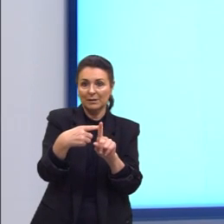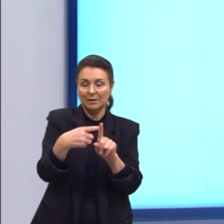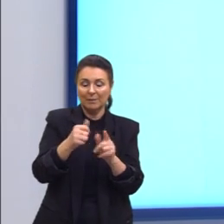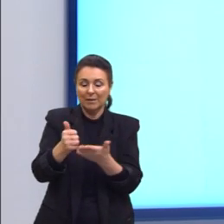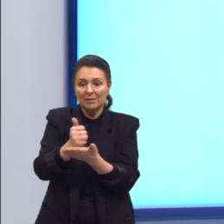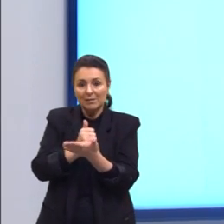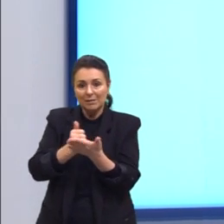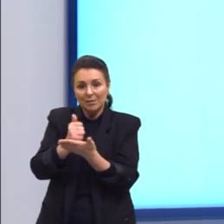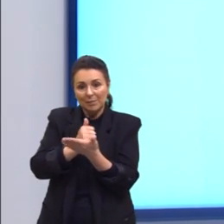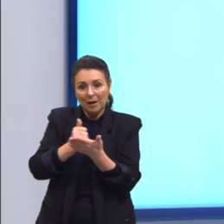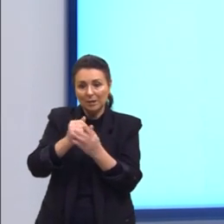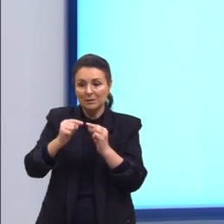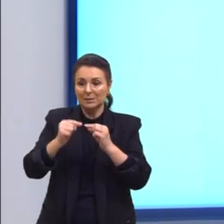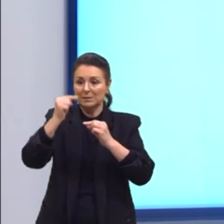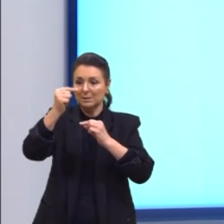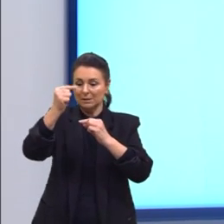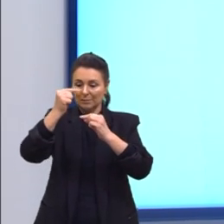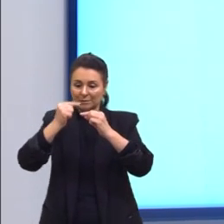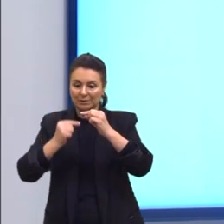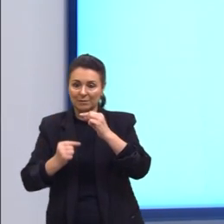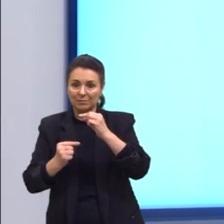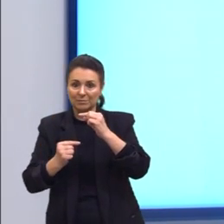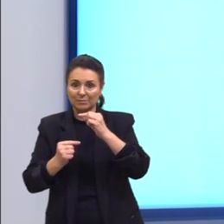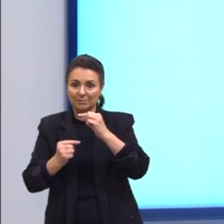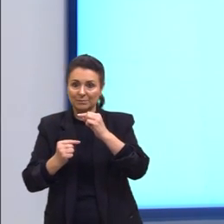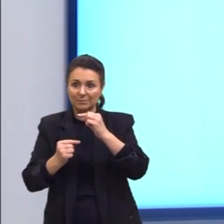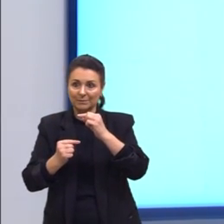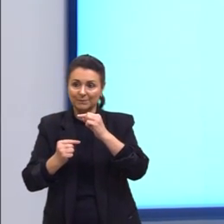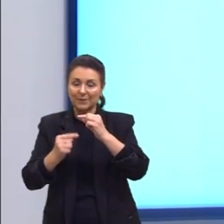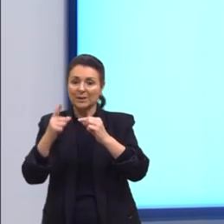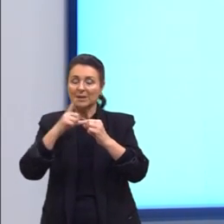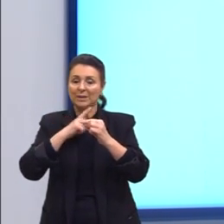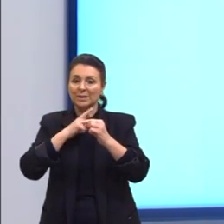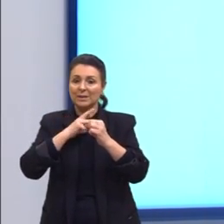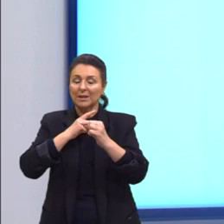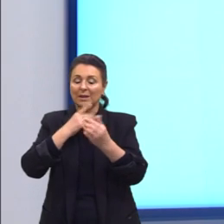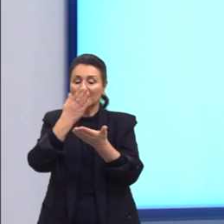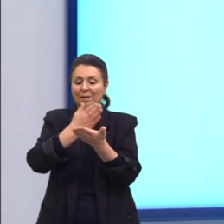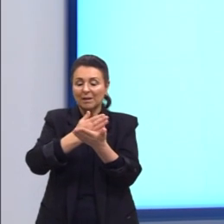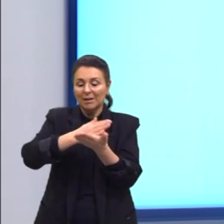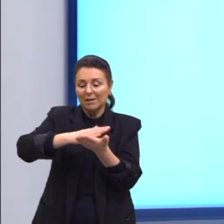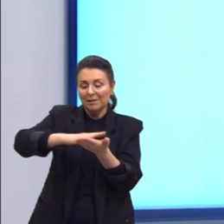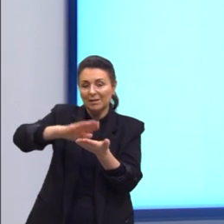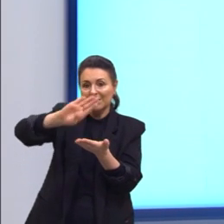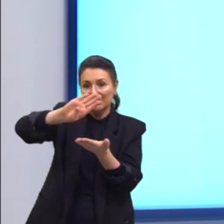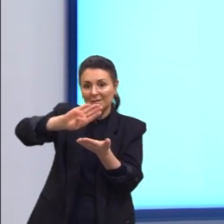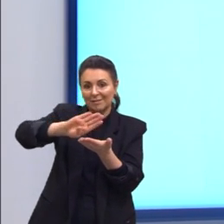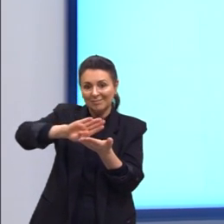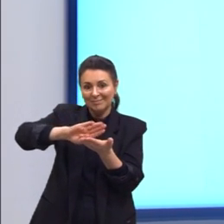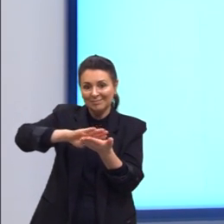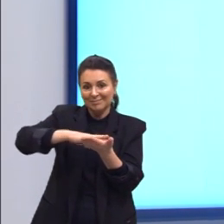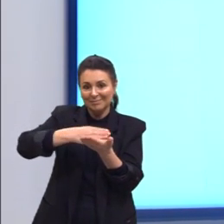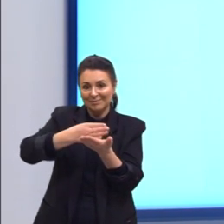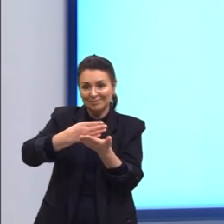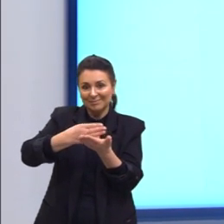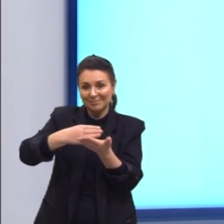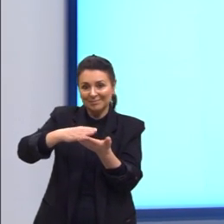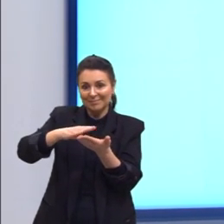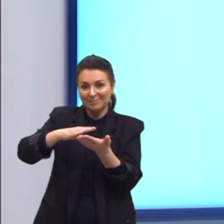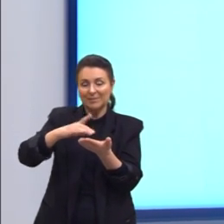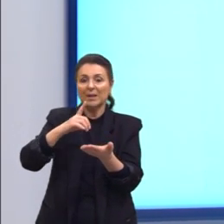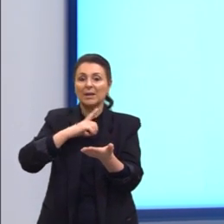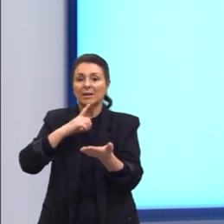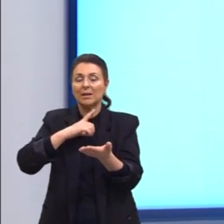bases, a parte de cima, a parte de baixo. E nós temos ainda a nossa abertura. No total,